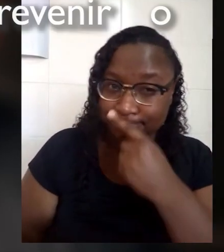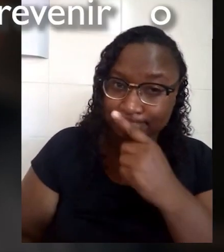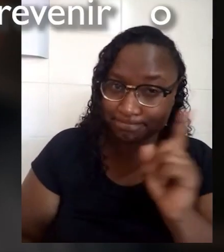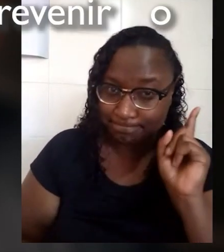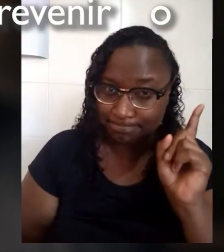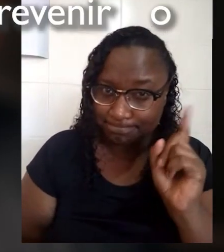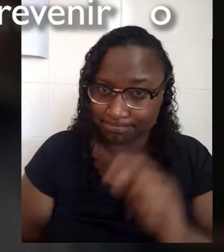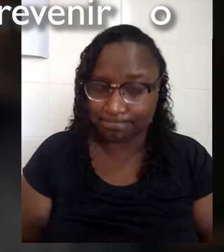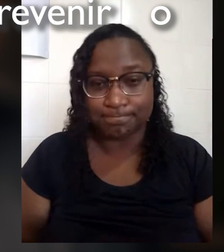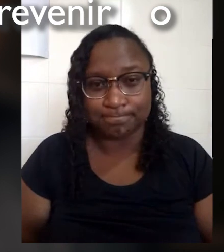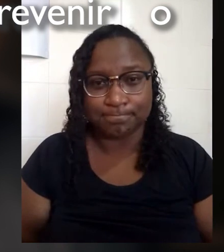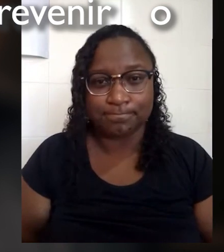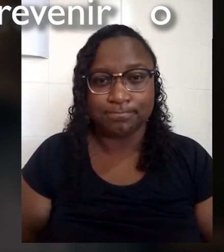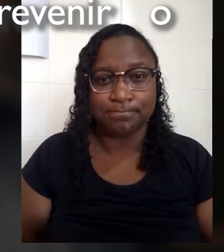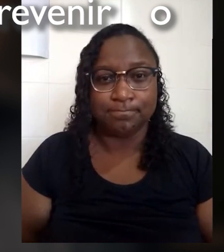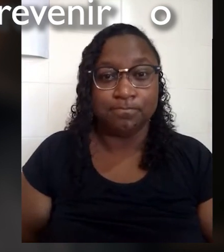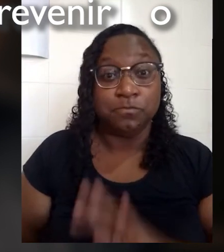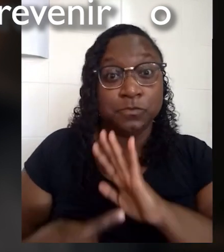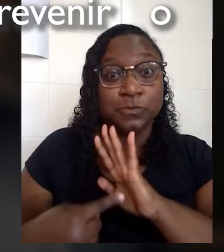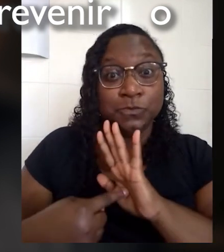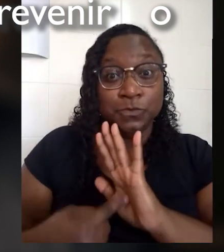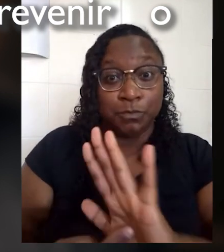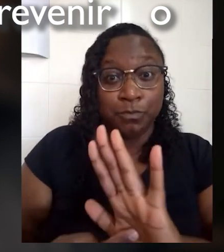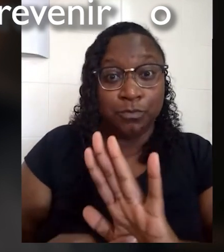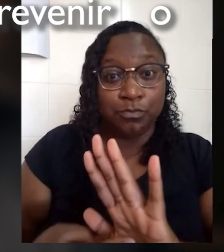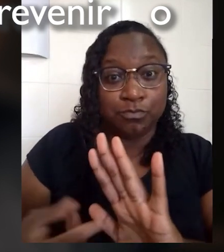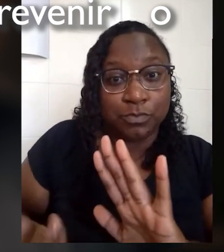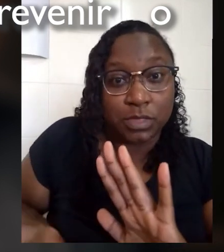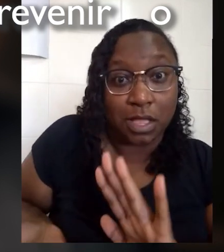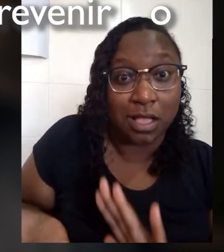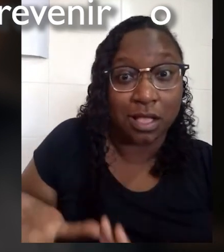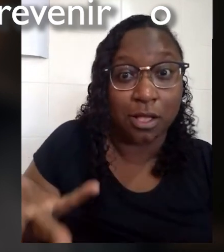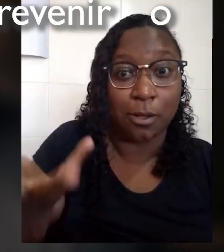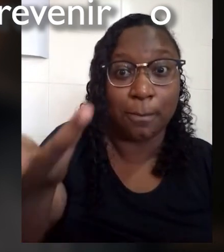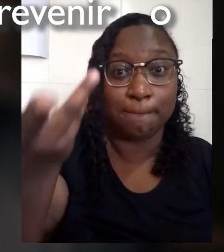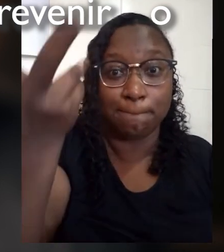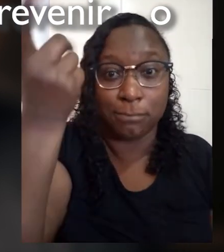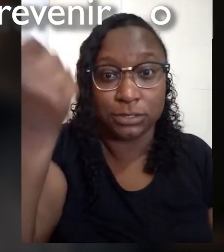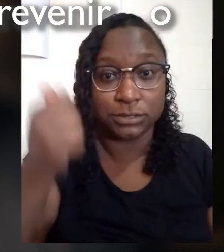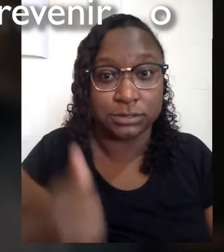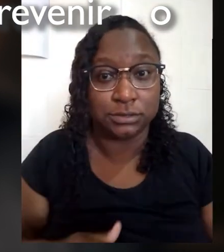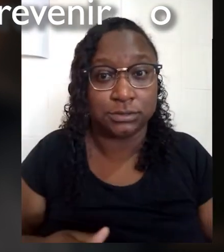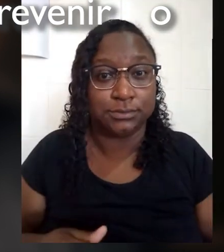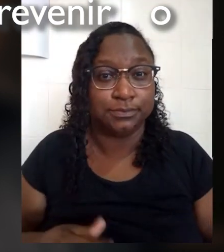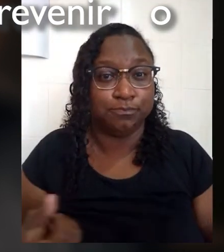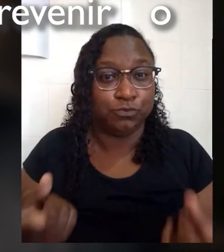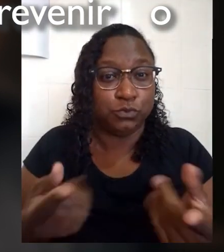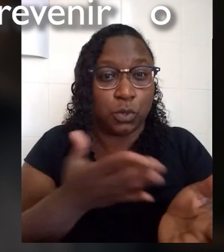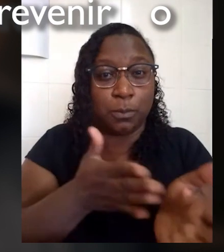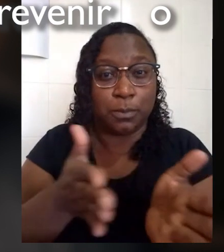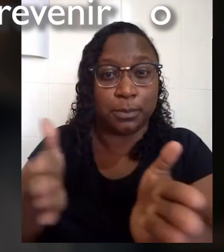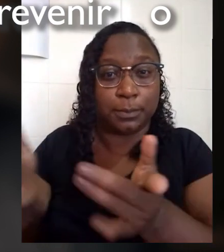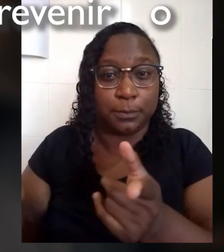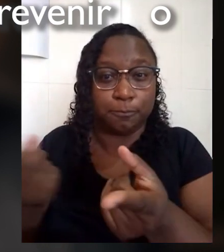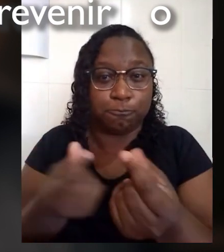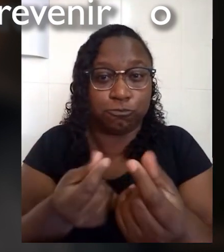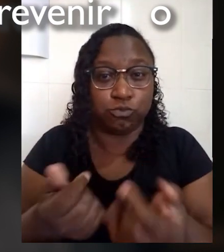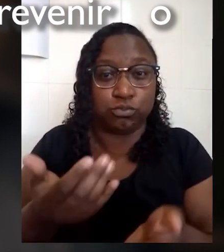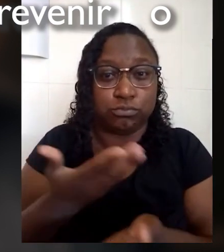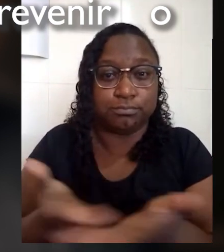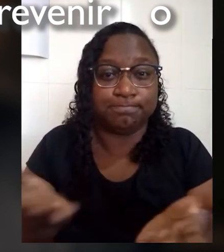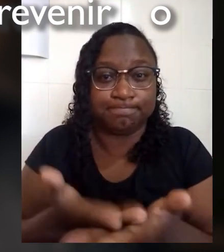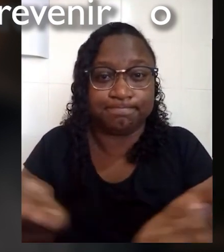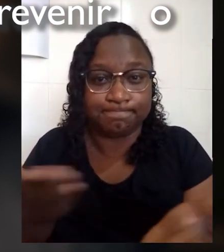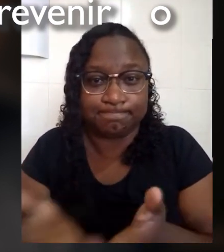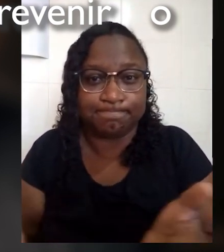Fornecer e ou aumentar a cobertura de benefícios mínimos de proteção social para evitar períodos de empobrecimento ao longo da